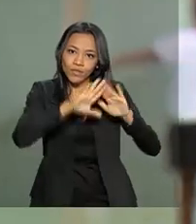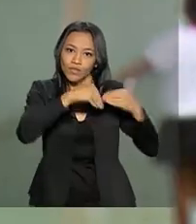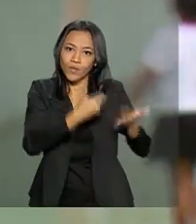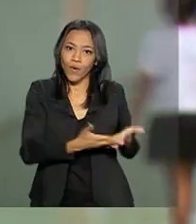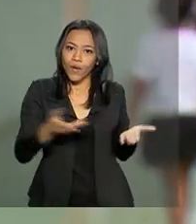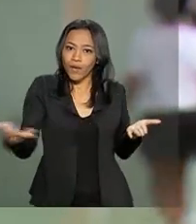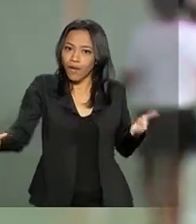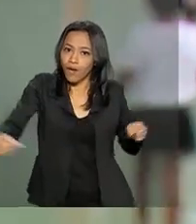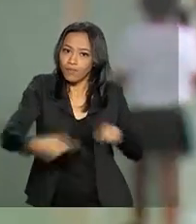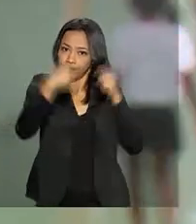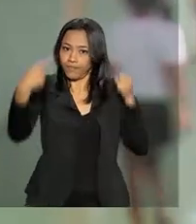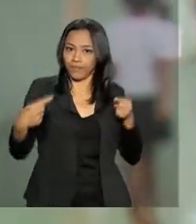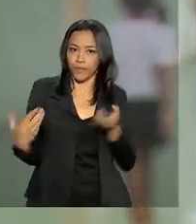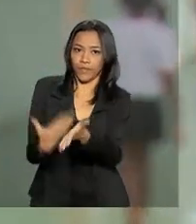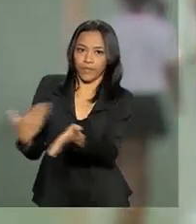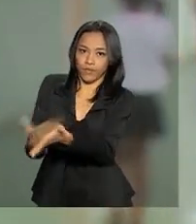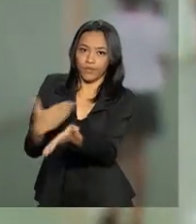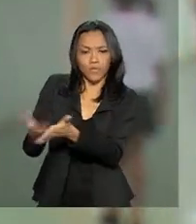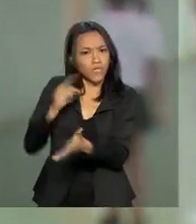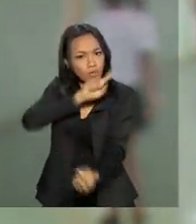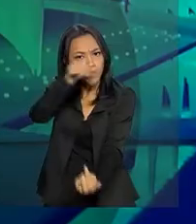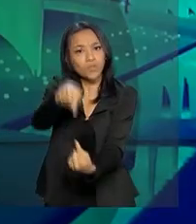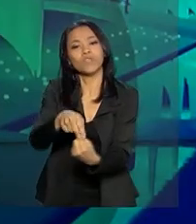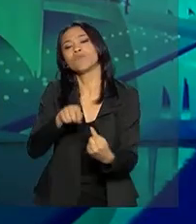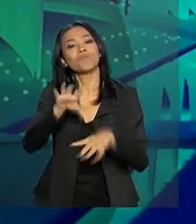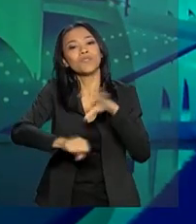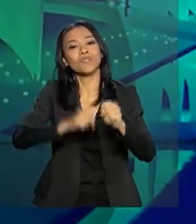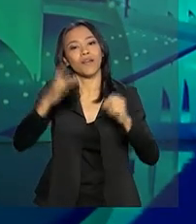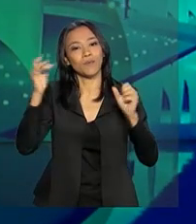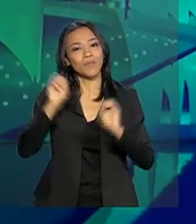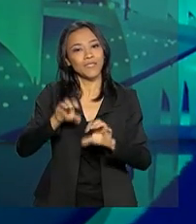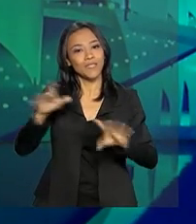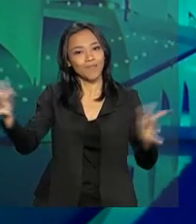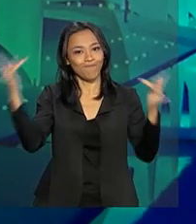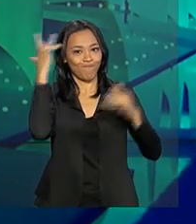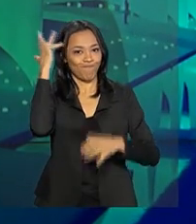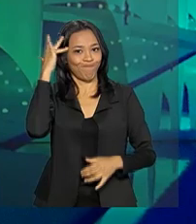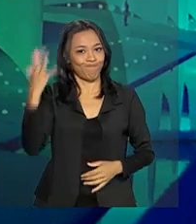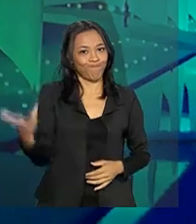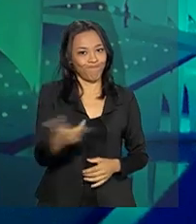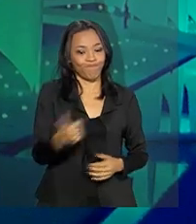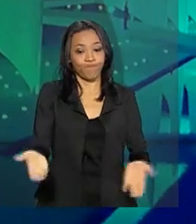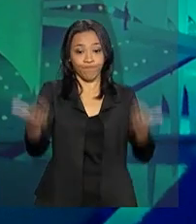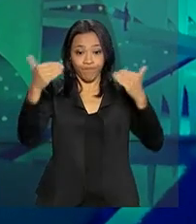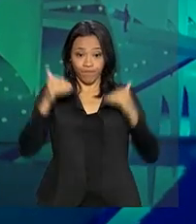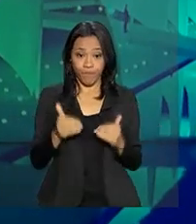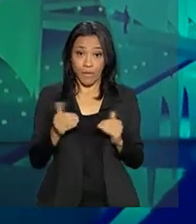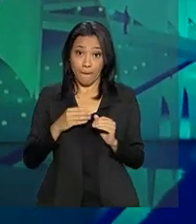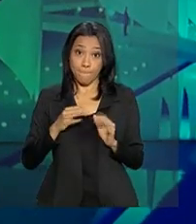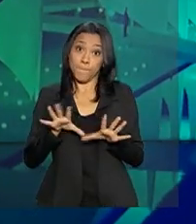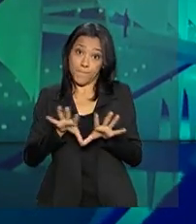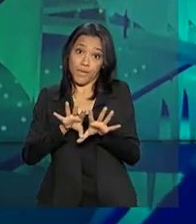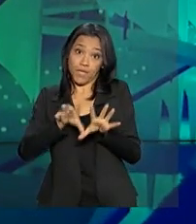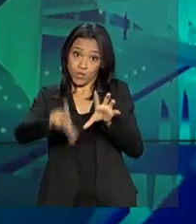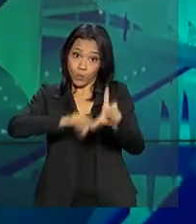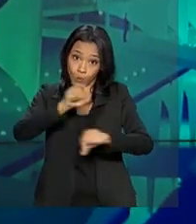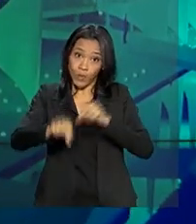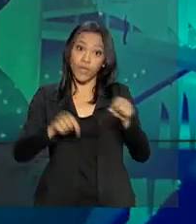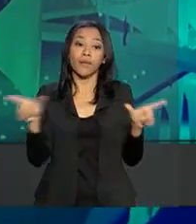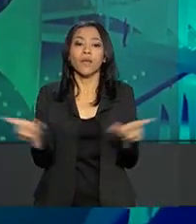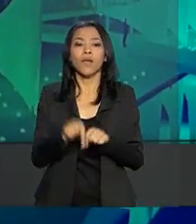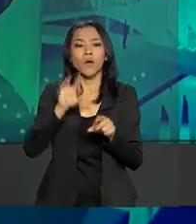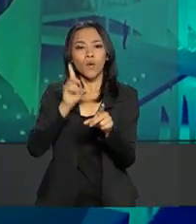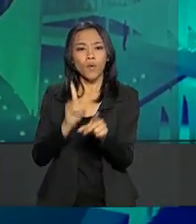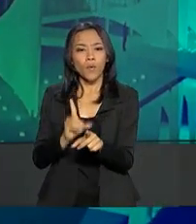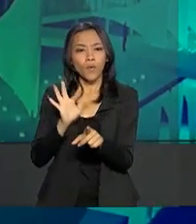mais um degrau para a busca de uma educação de qualidade. Para ajudar na escolha dos livros, o FNDE publicou em seu portal